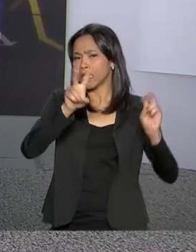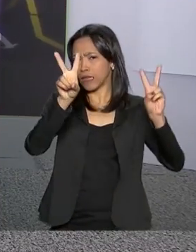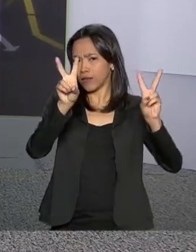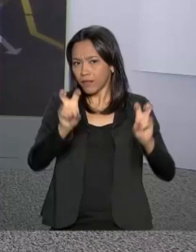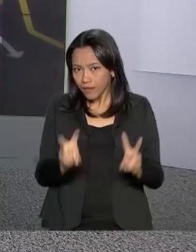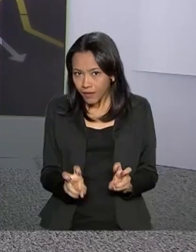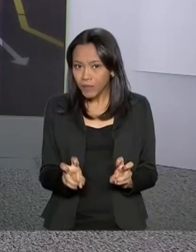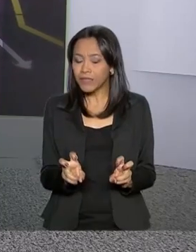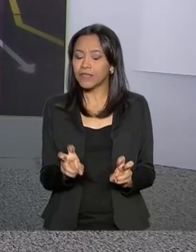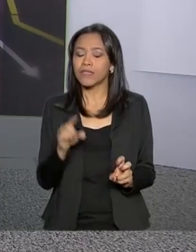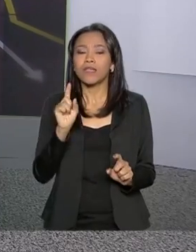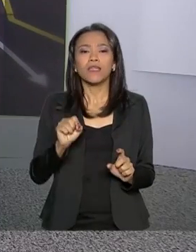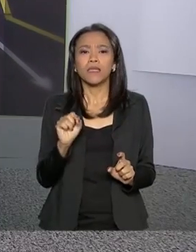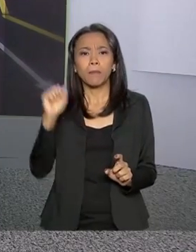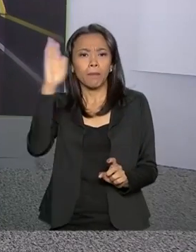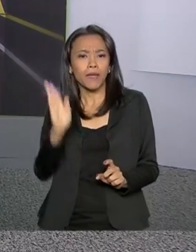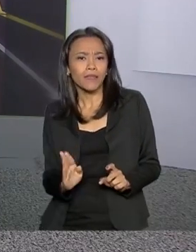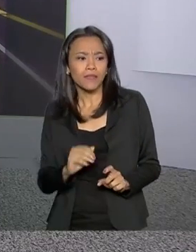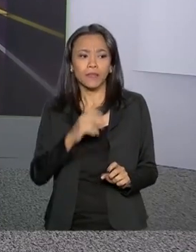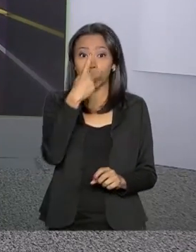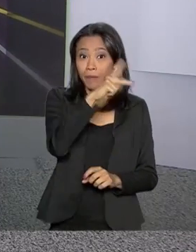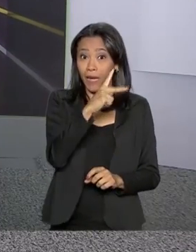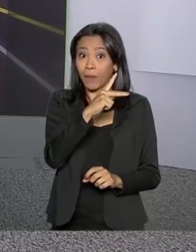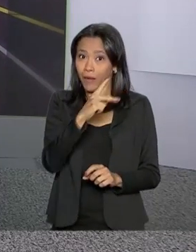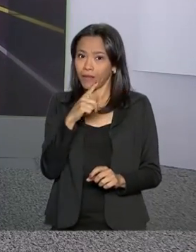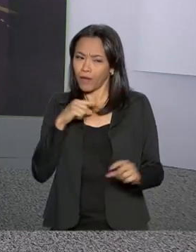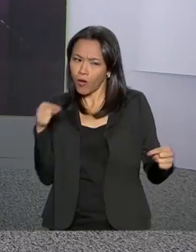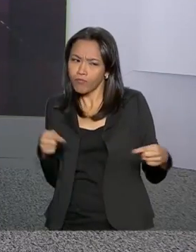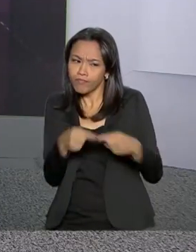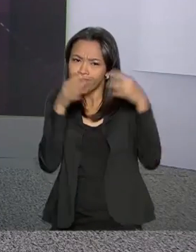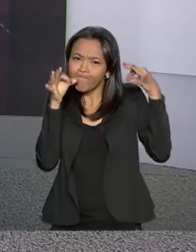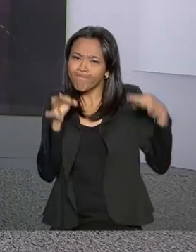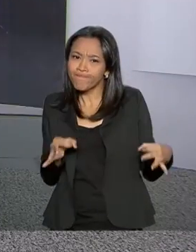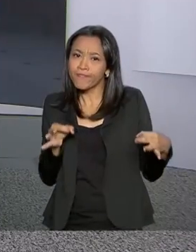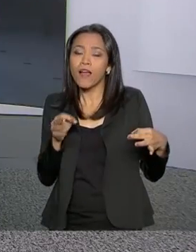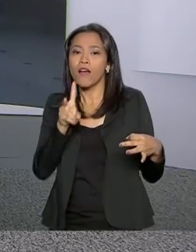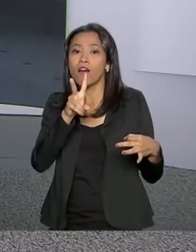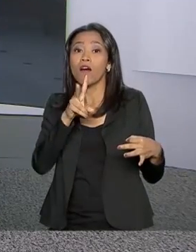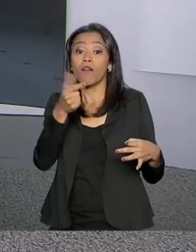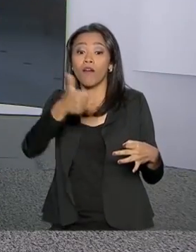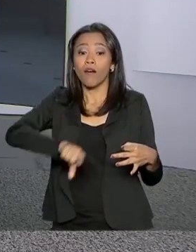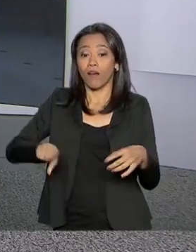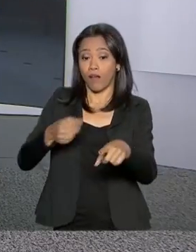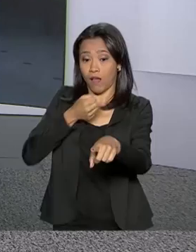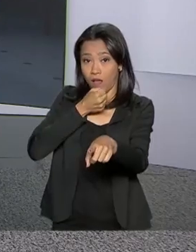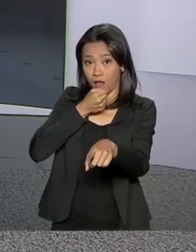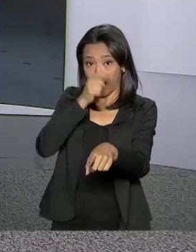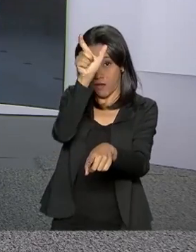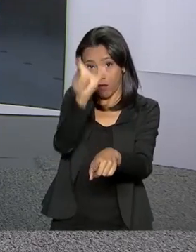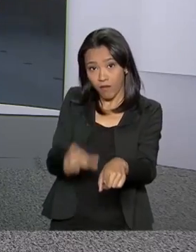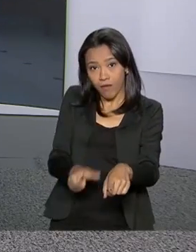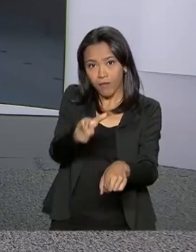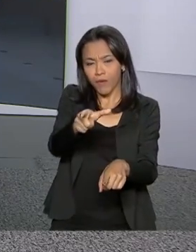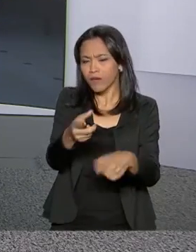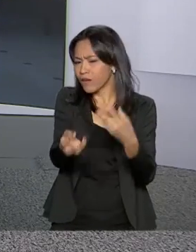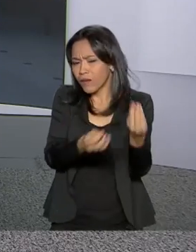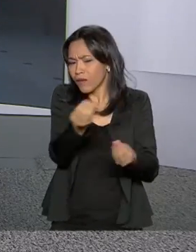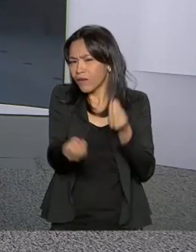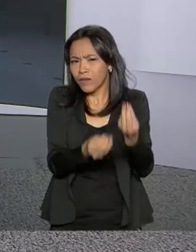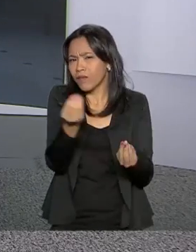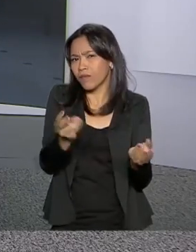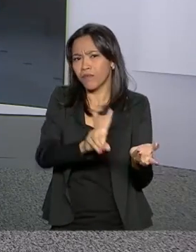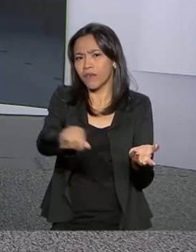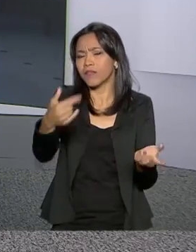que aproximam Brasil e Paraguai, nós vamos voltar com a repórter Luciana Colares. Luciana, como vai ser o